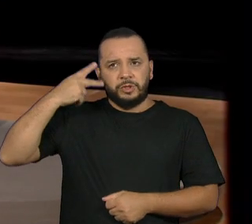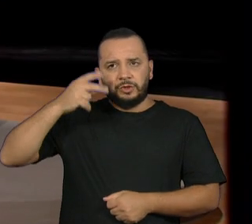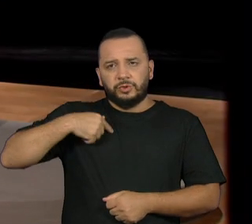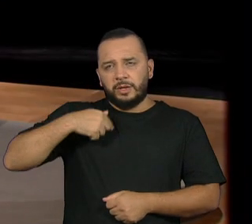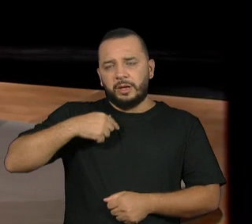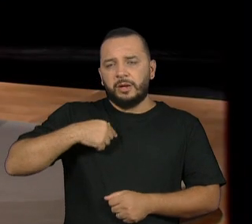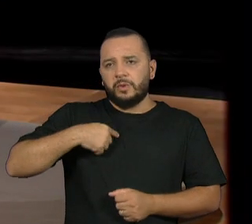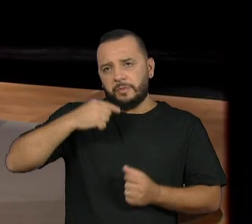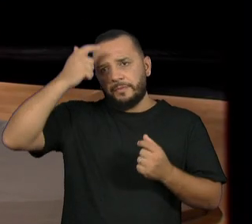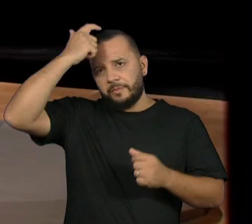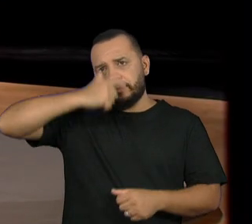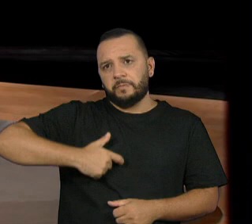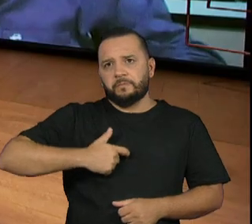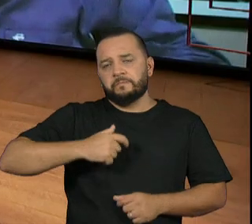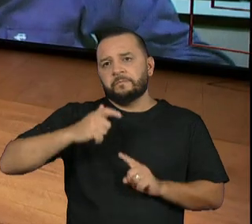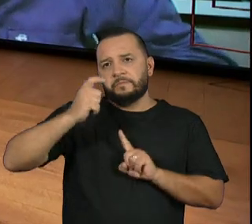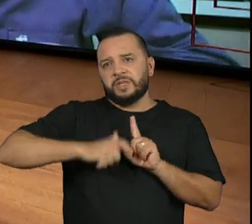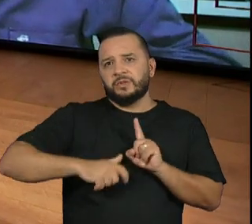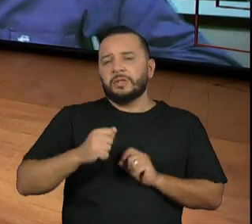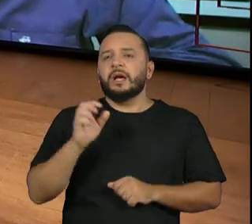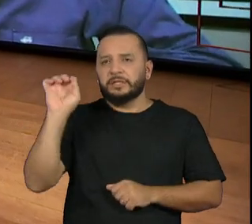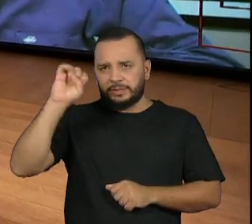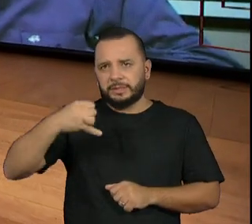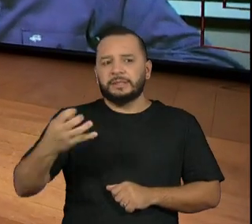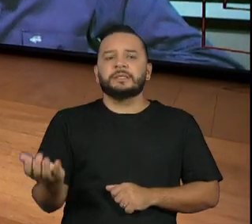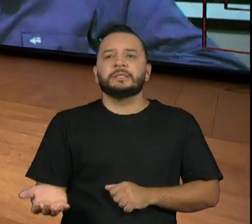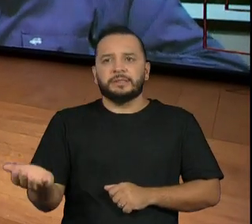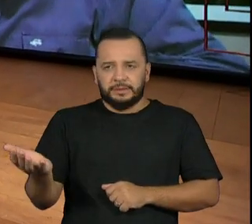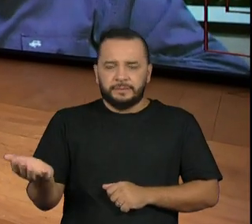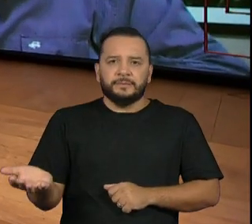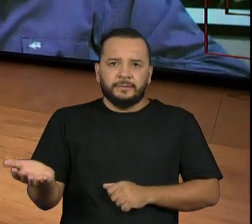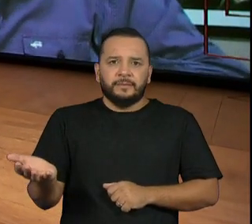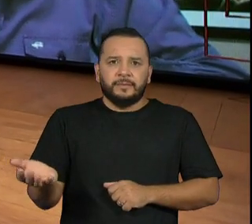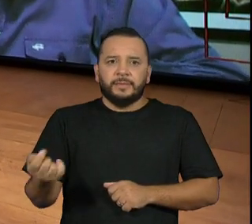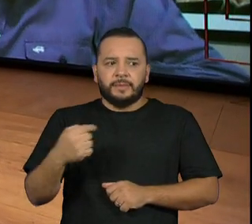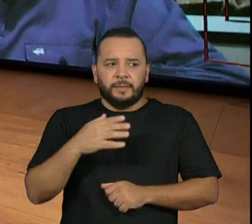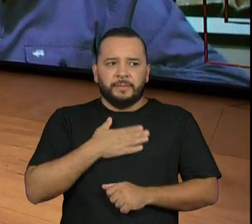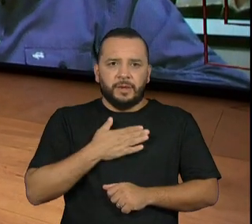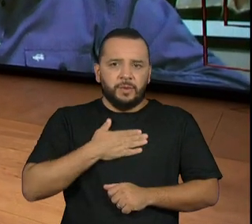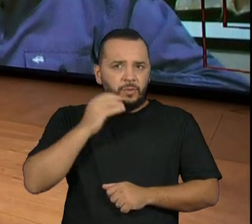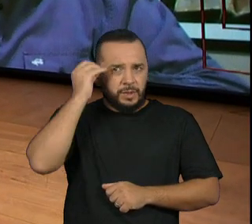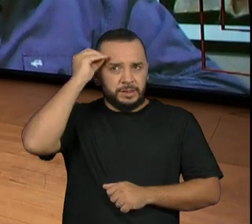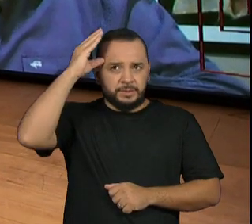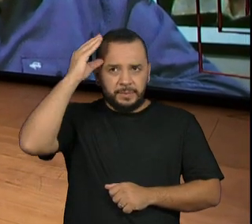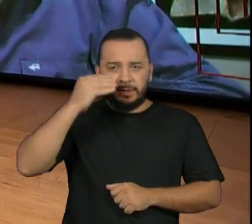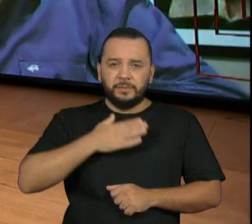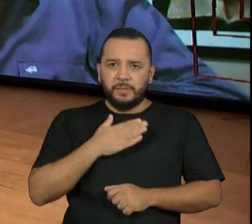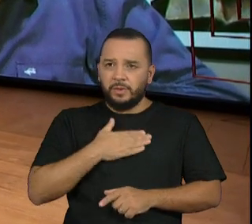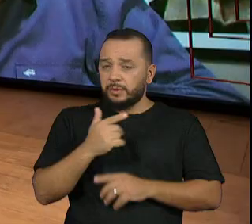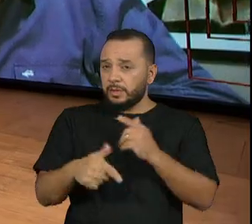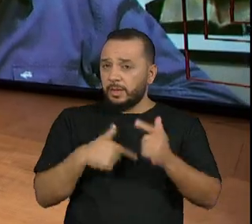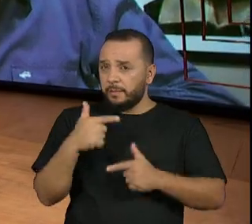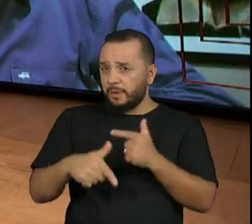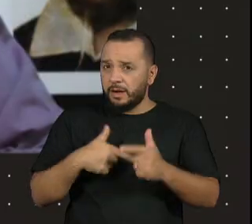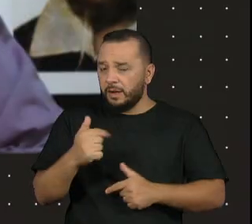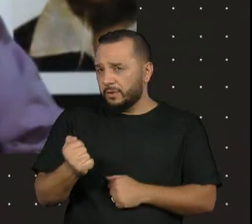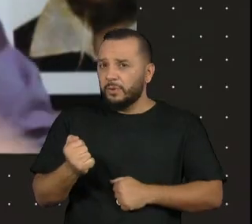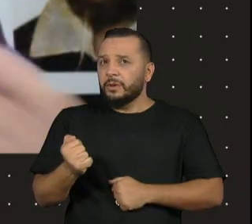simplesmente, mas você está emprestando o teu conhecimento, a tua ação, a tua experiência para poder